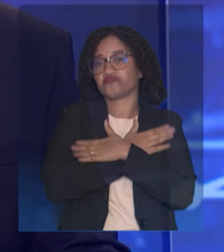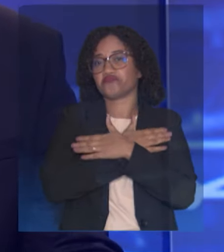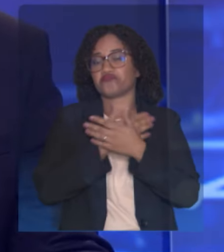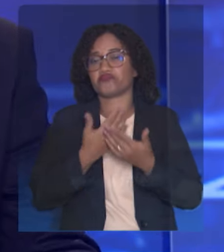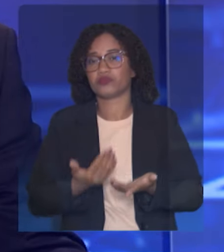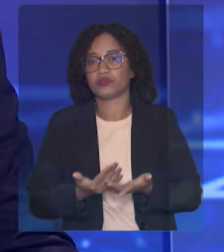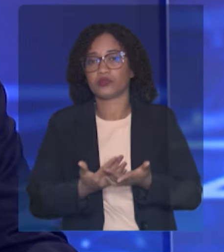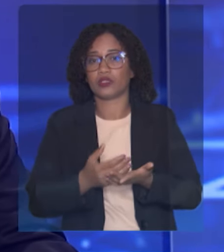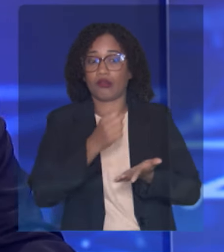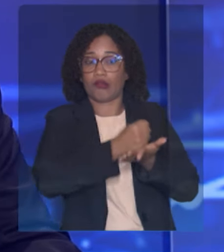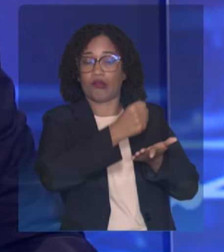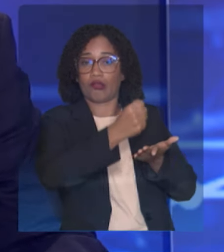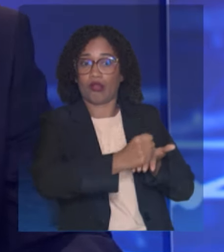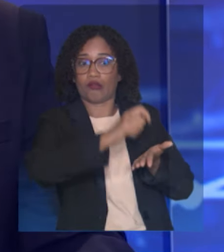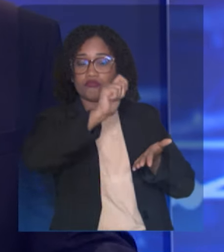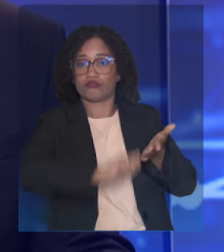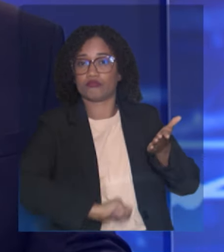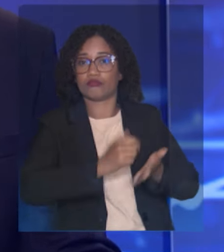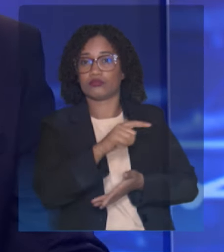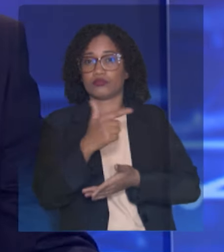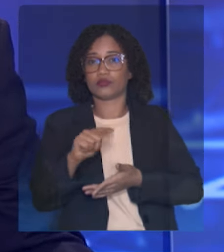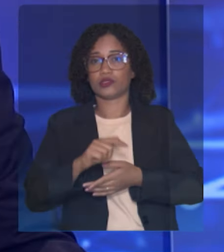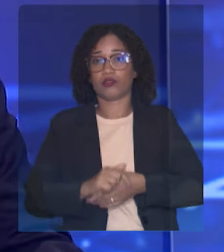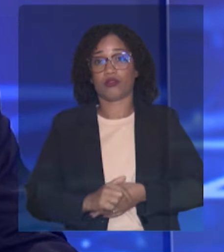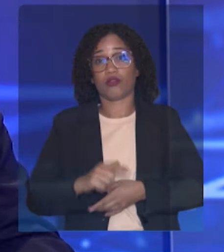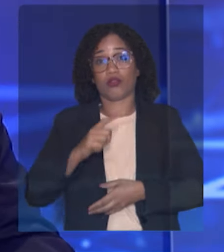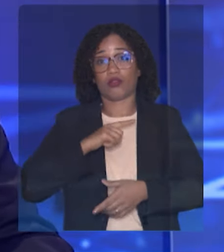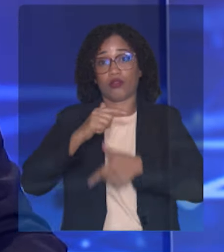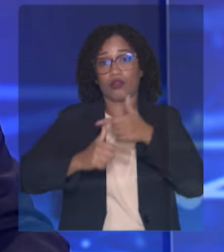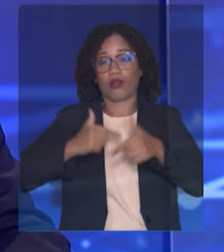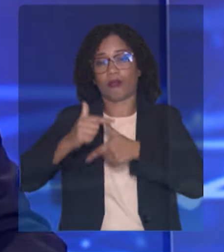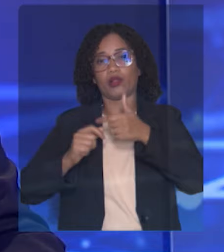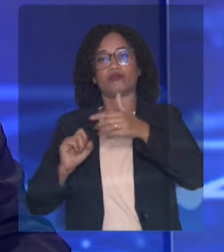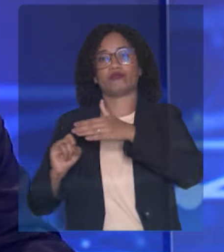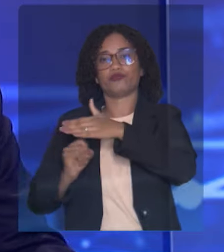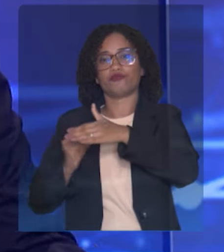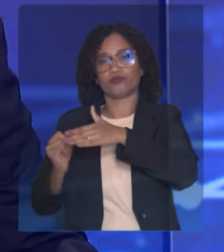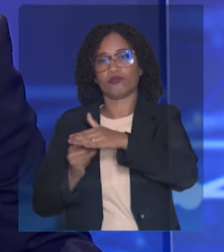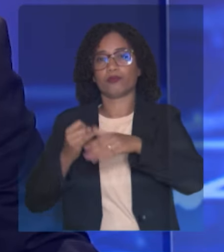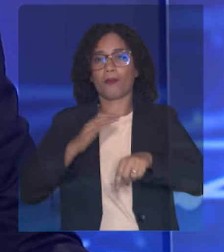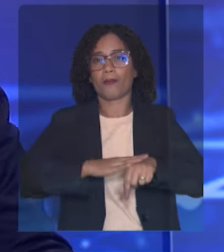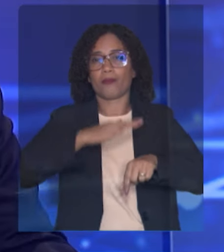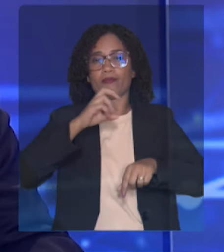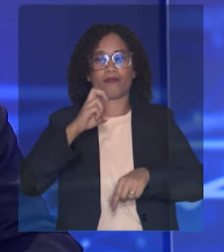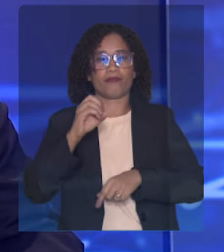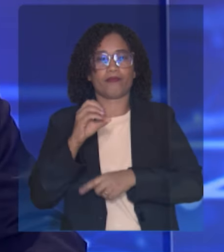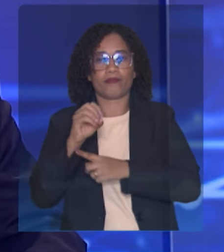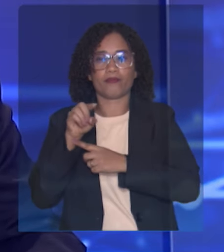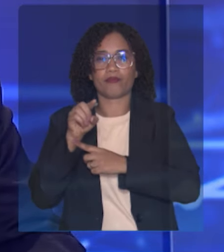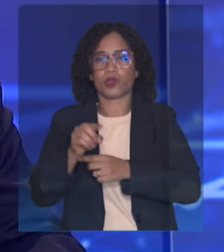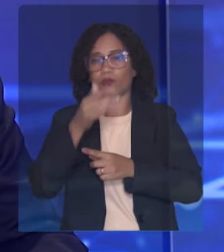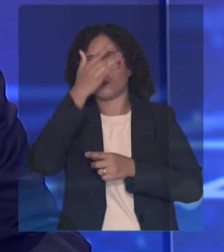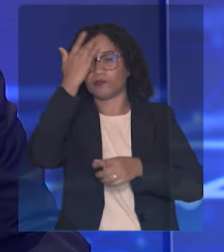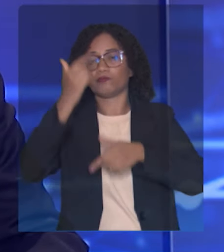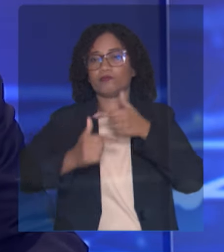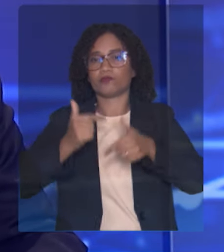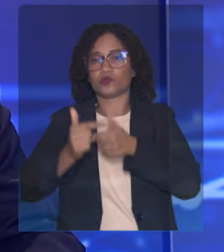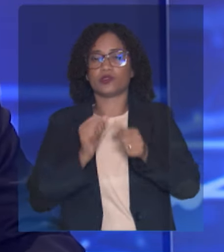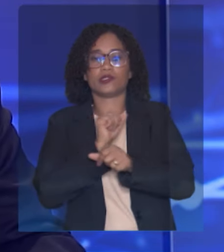mercado informal da cidade mais de 500 mil trabalhadores que aguardam uma expectativa e que,